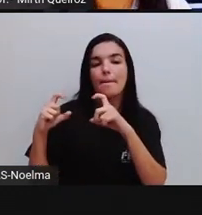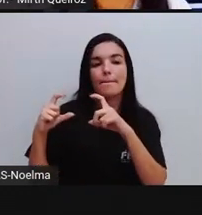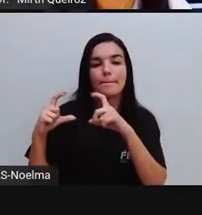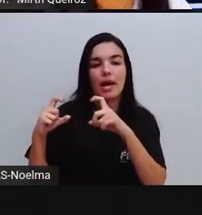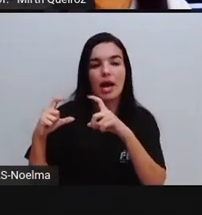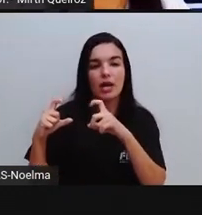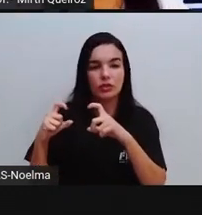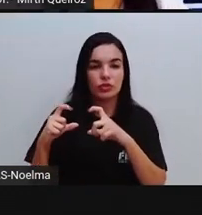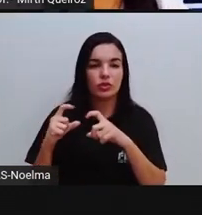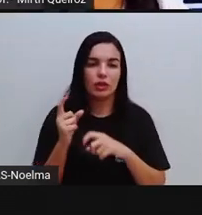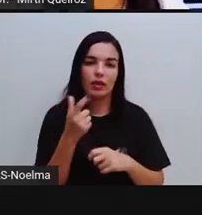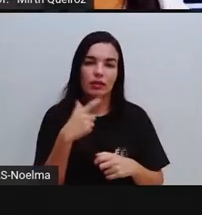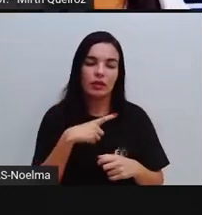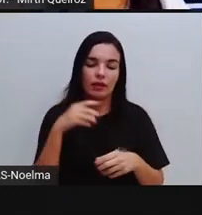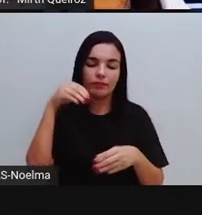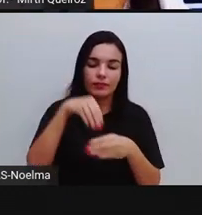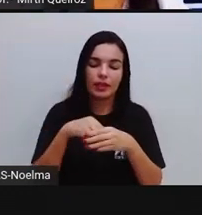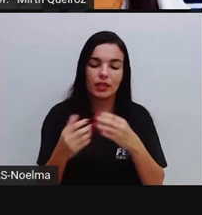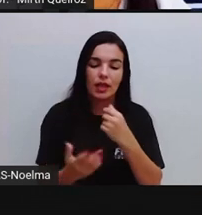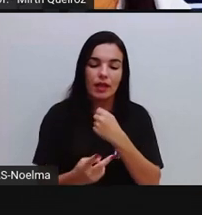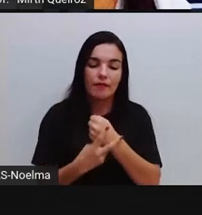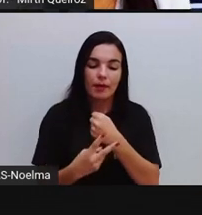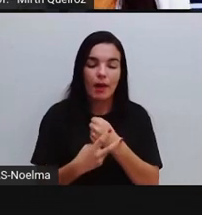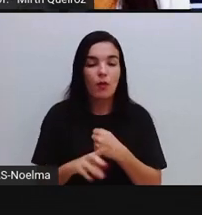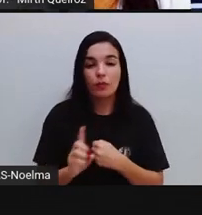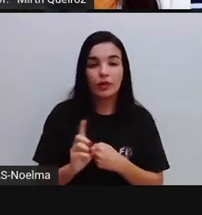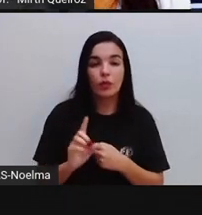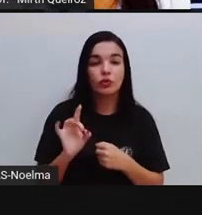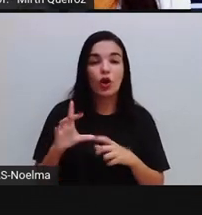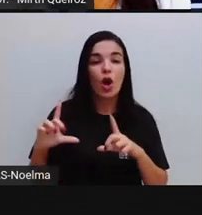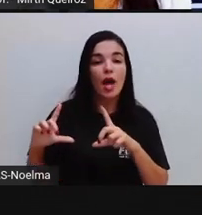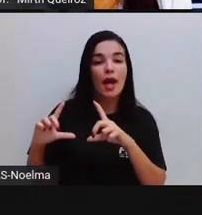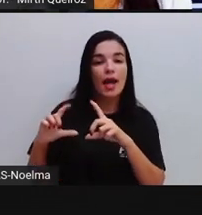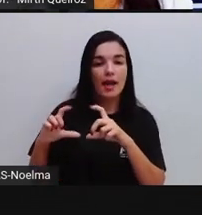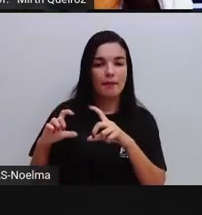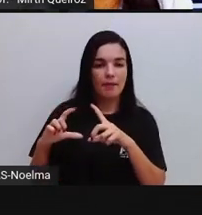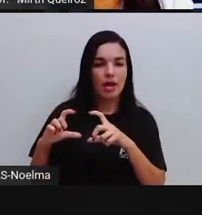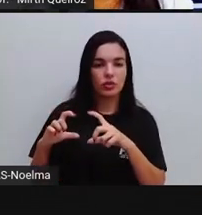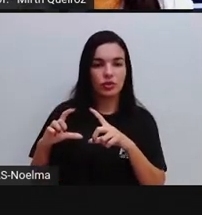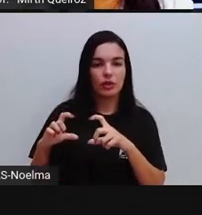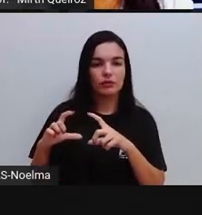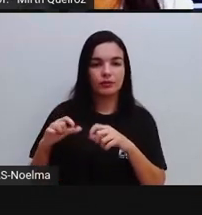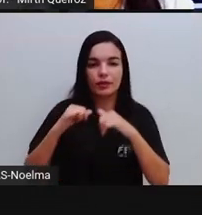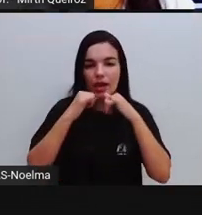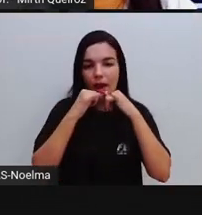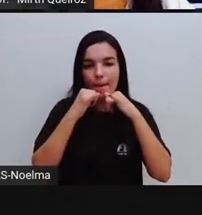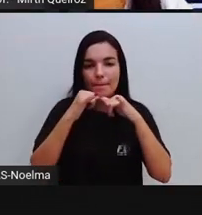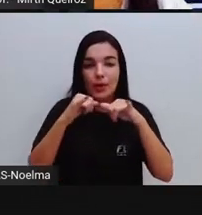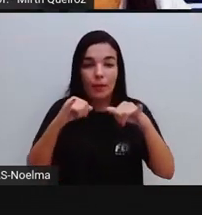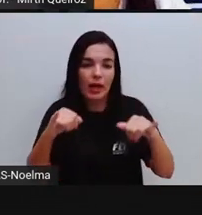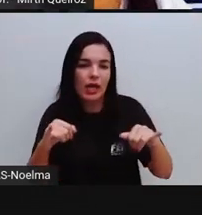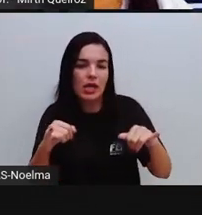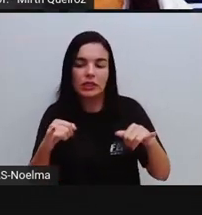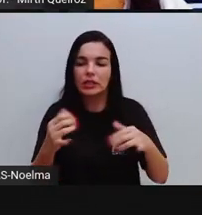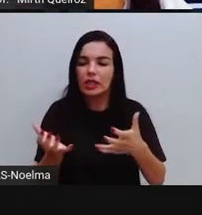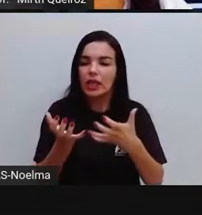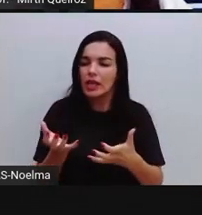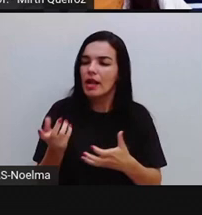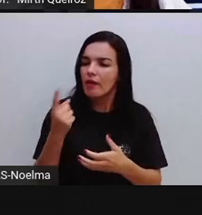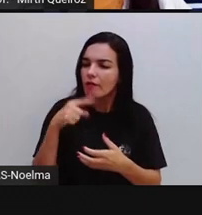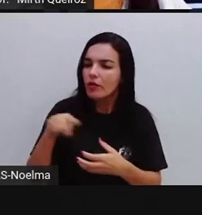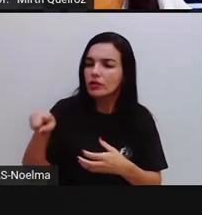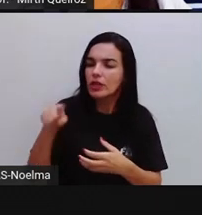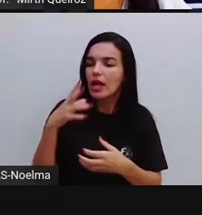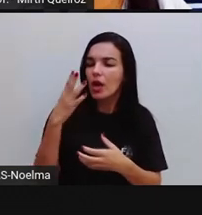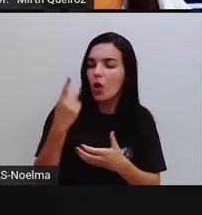parte da linguagem não verbal, que, neste caso, seria a utilização aí da imagem, né? Para enfatizar a ideia